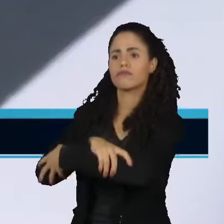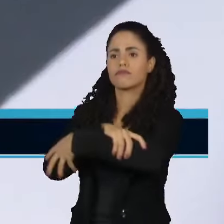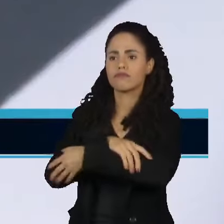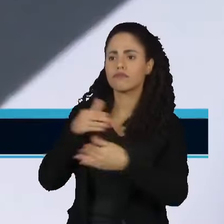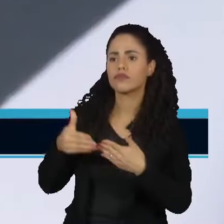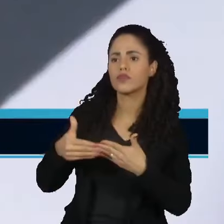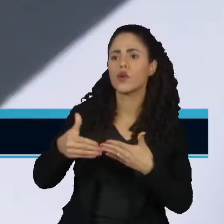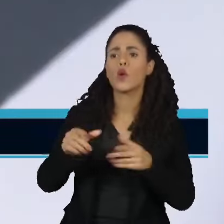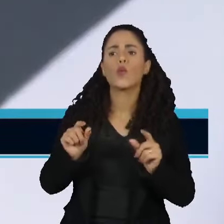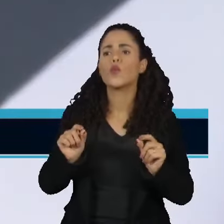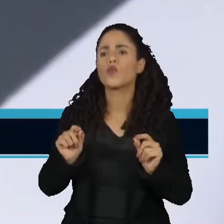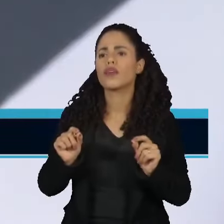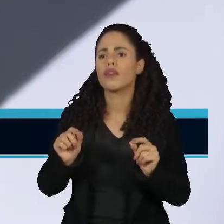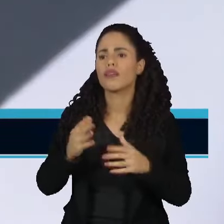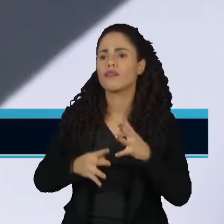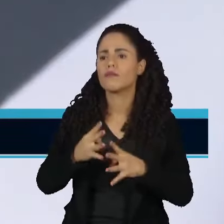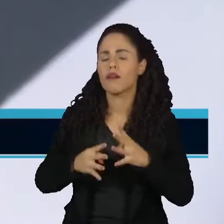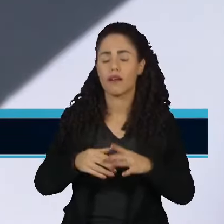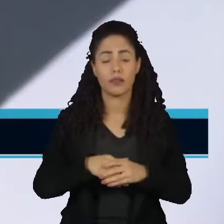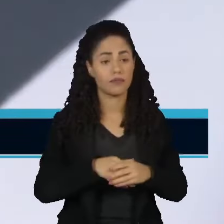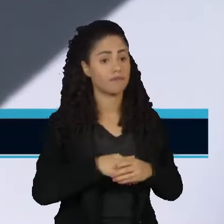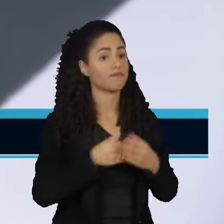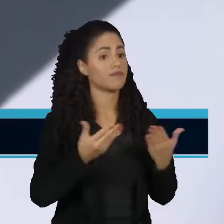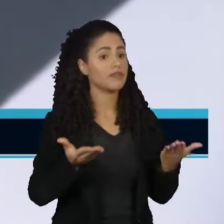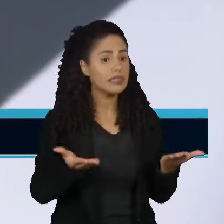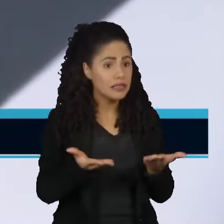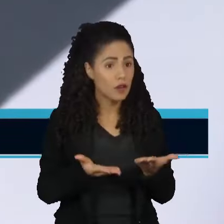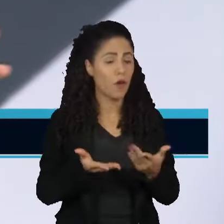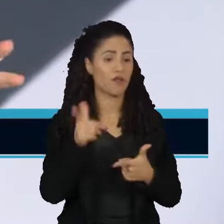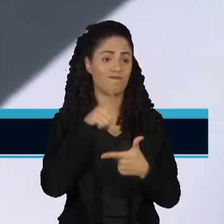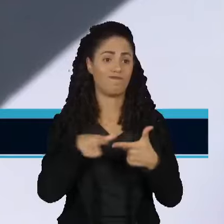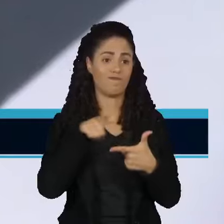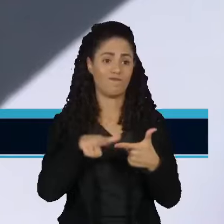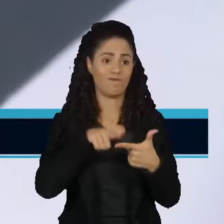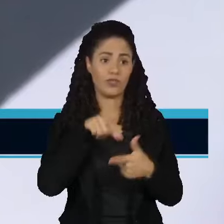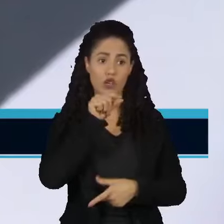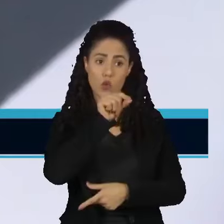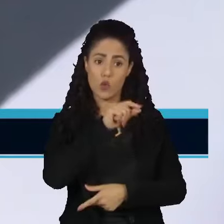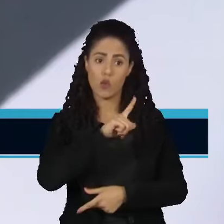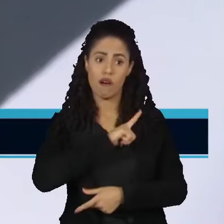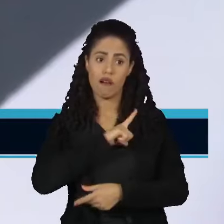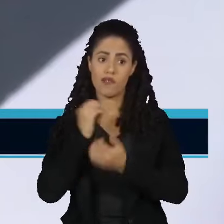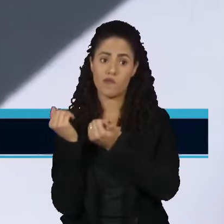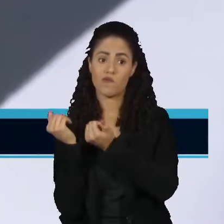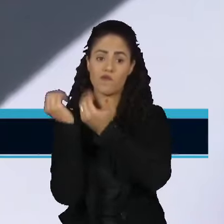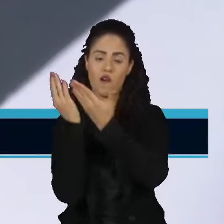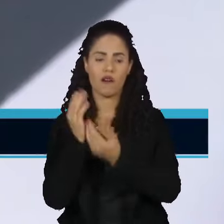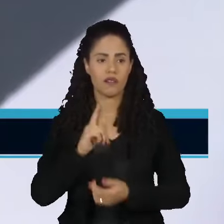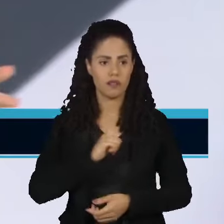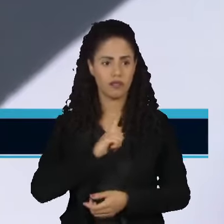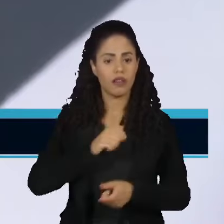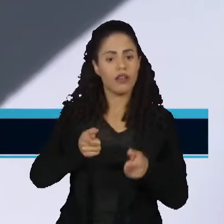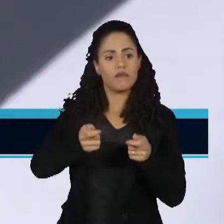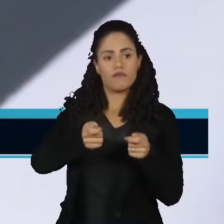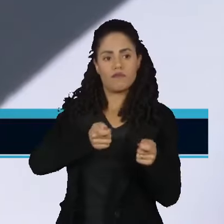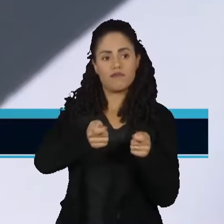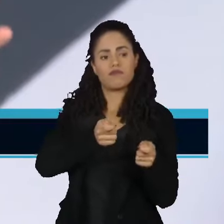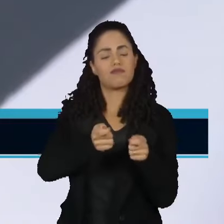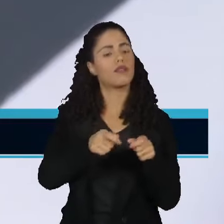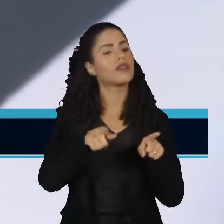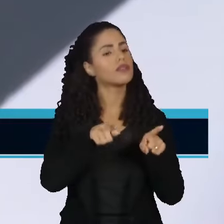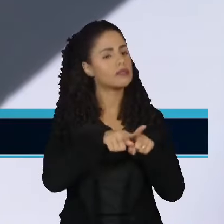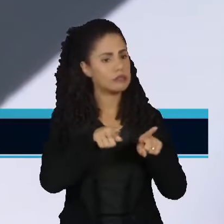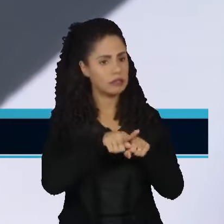As mudanças climáticas, de maneira geral, elas colocam em xeque alguns dos mecanismos internacionais de controle e de